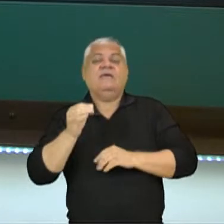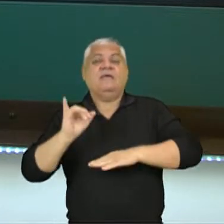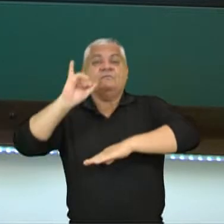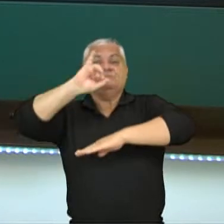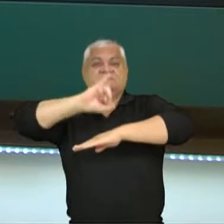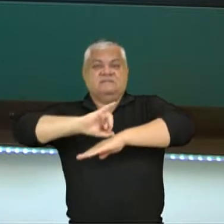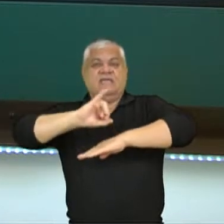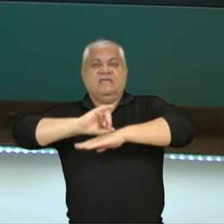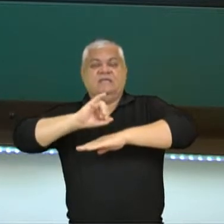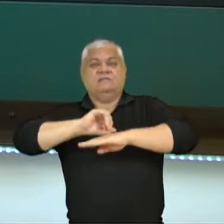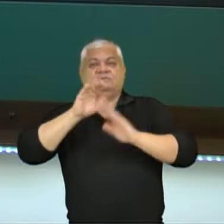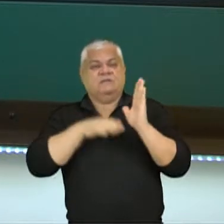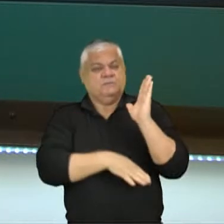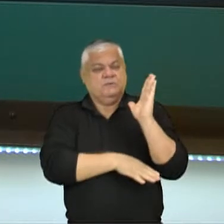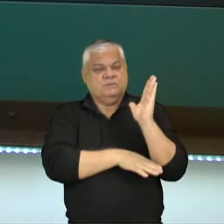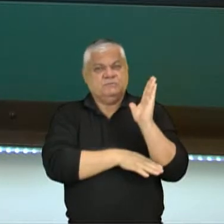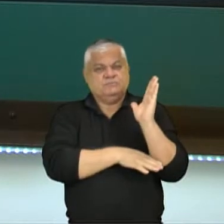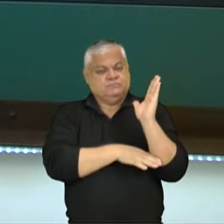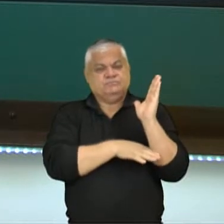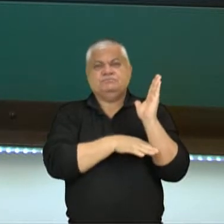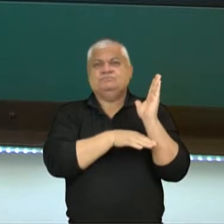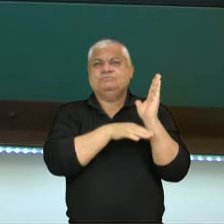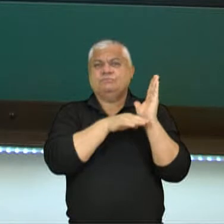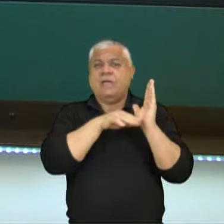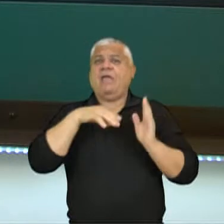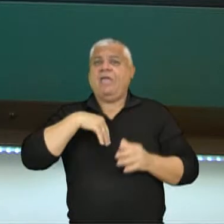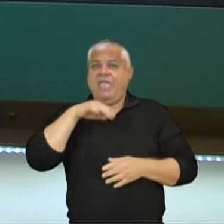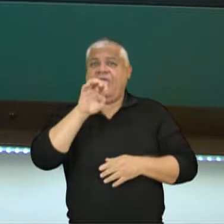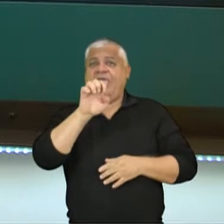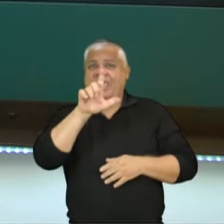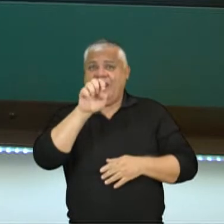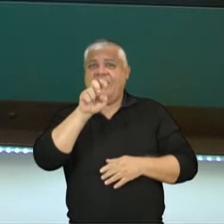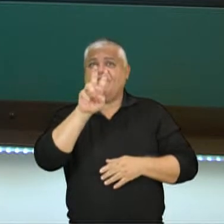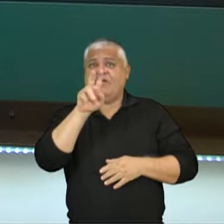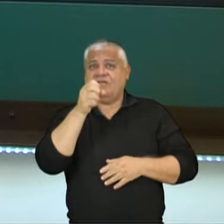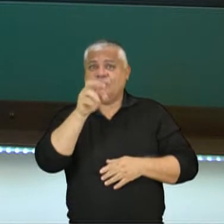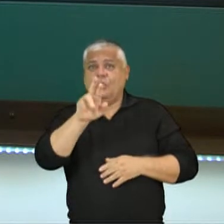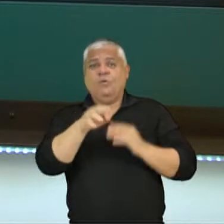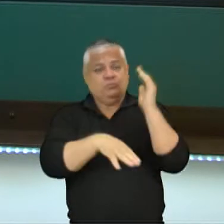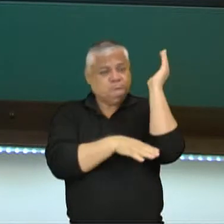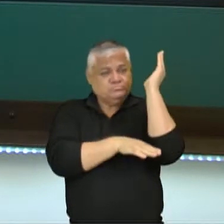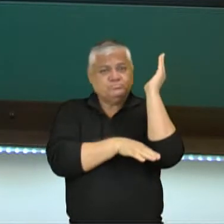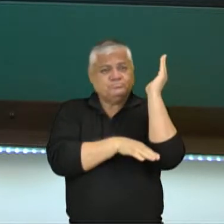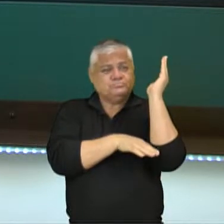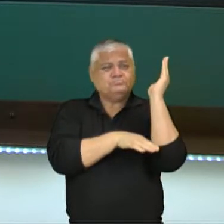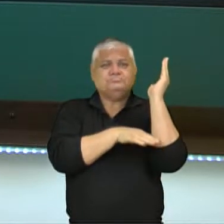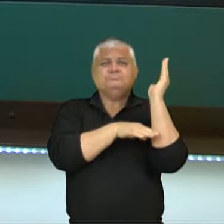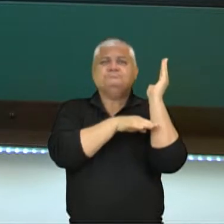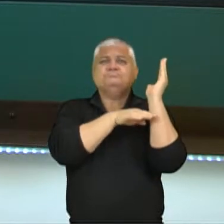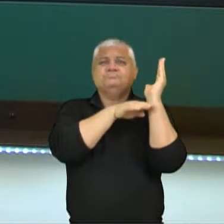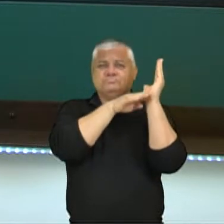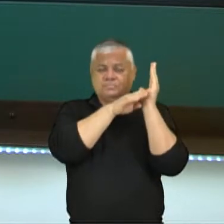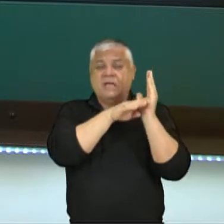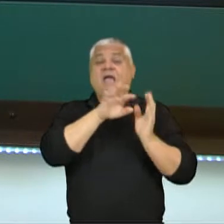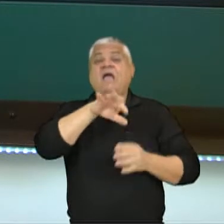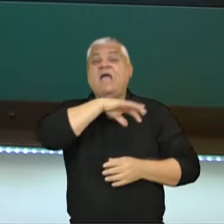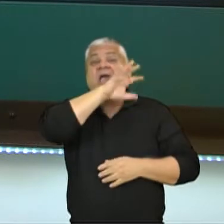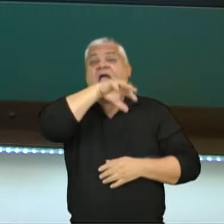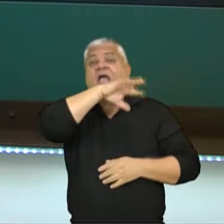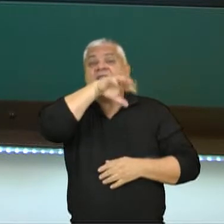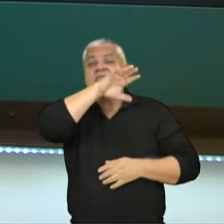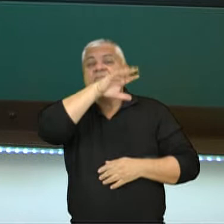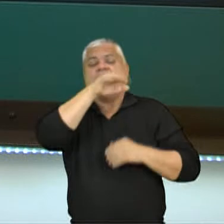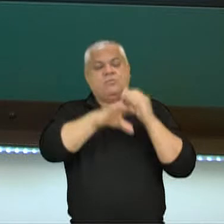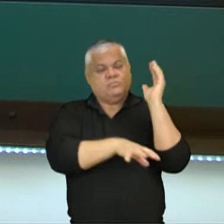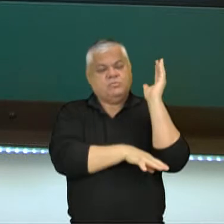que tinha elevadores na parte de baixo. Ou seja, quando os gladiadores eram levados para a parte de cima, eles vinham elevadores. Animais selvagens eram levados elevadores.